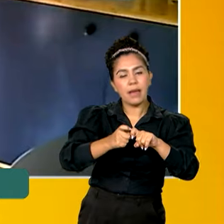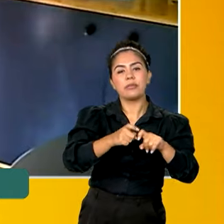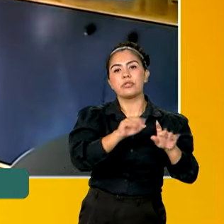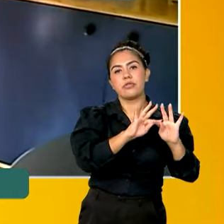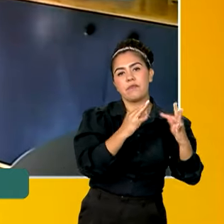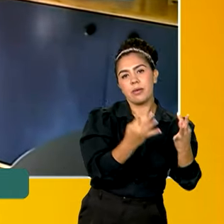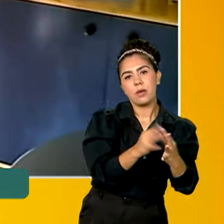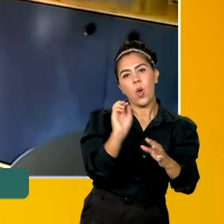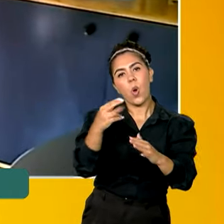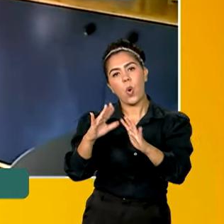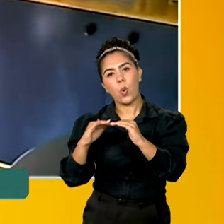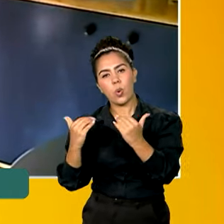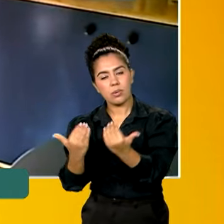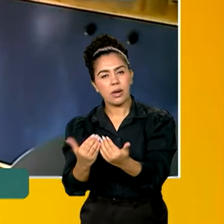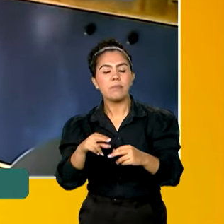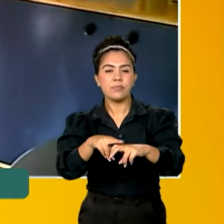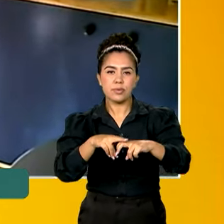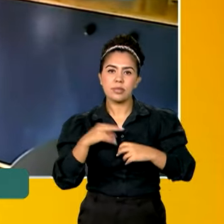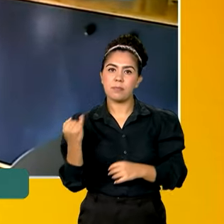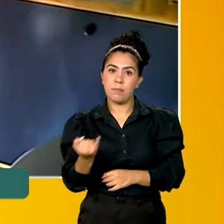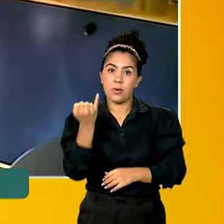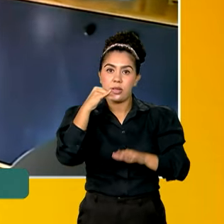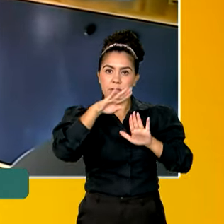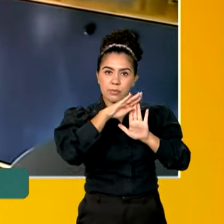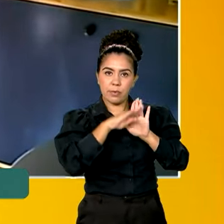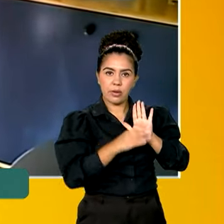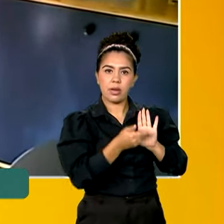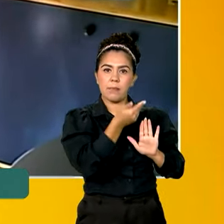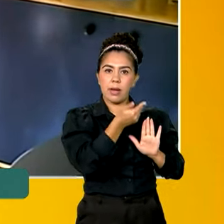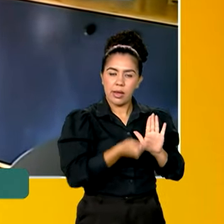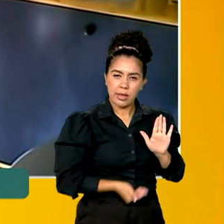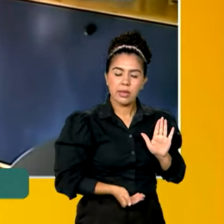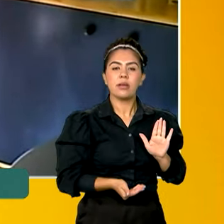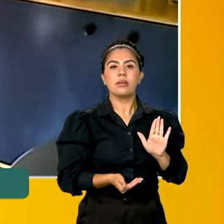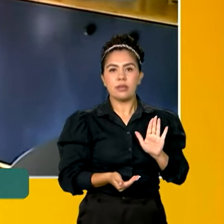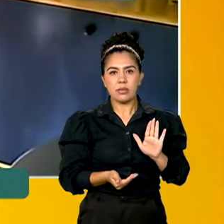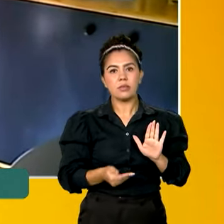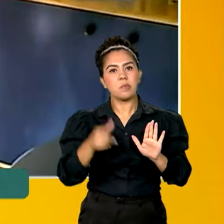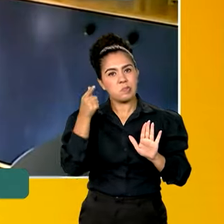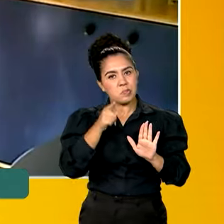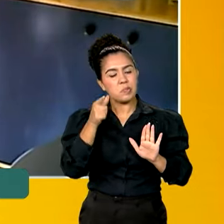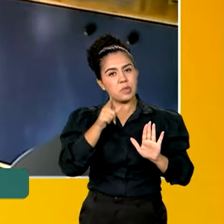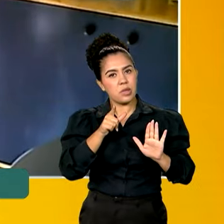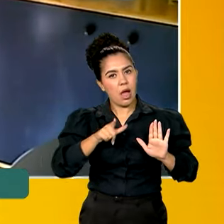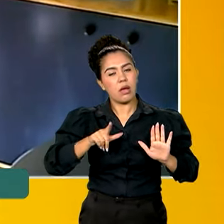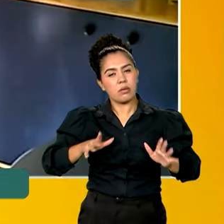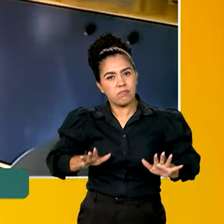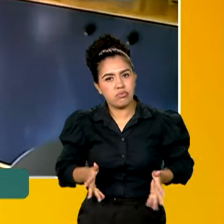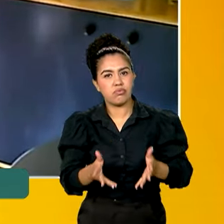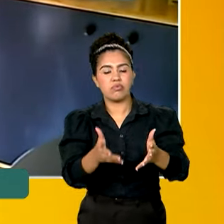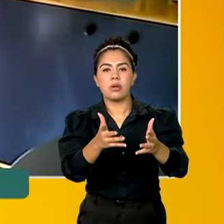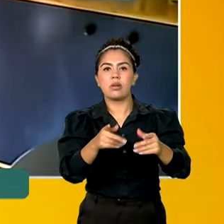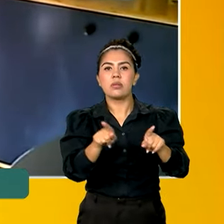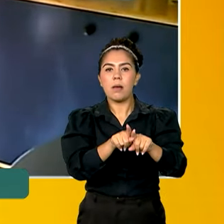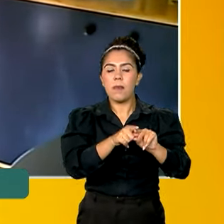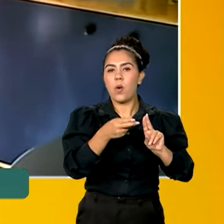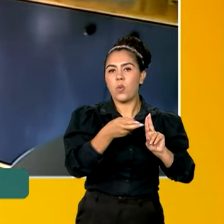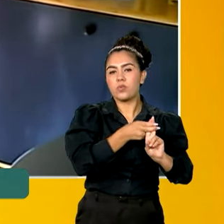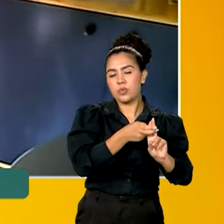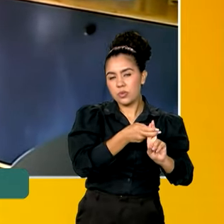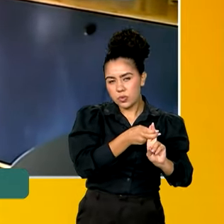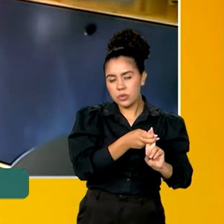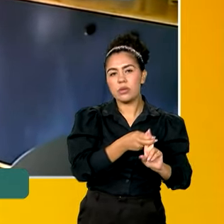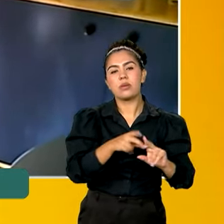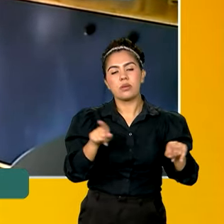momento muito importante para o reforço do programa Mais Médicos e que, principalmente, está fortalecendo o sistema único de saúde e que, principalmente,